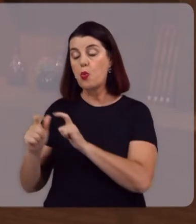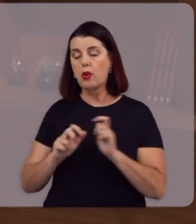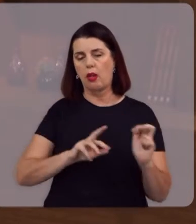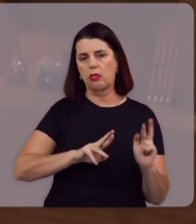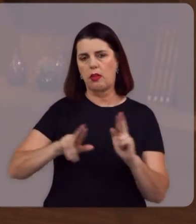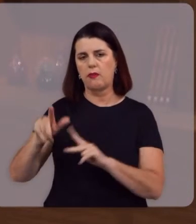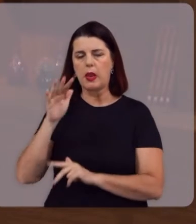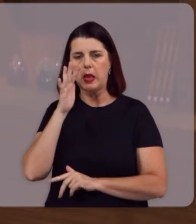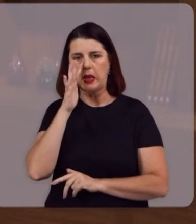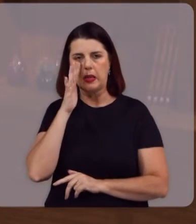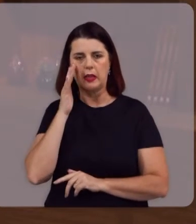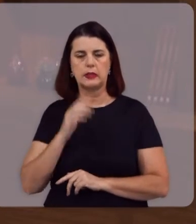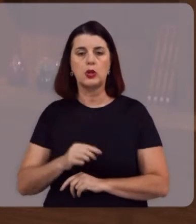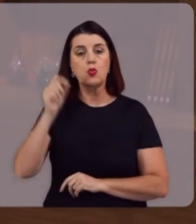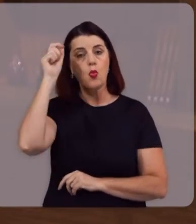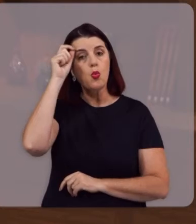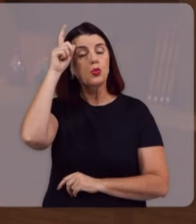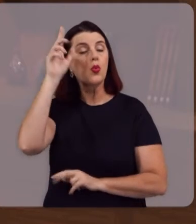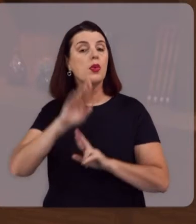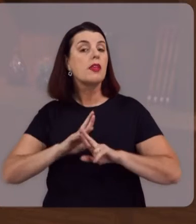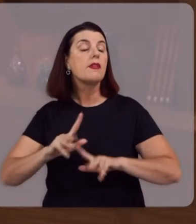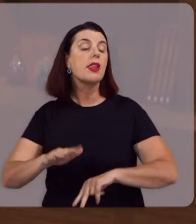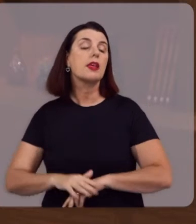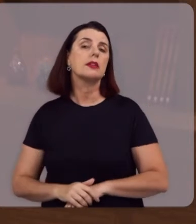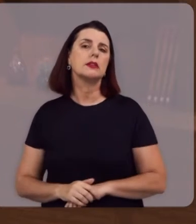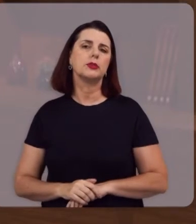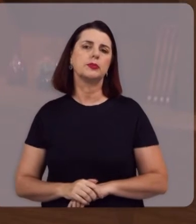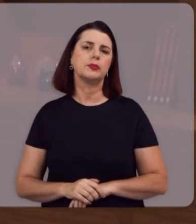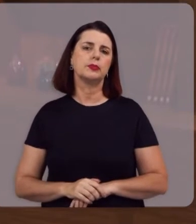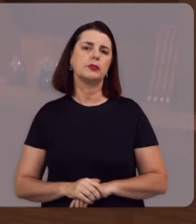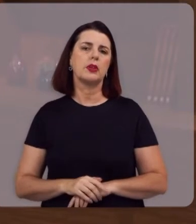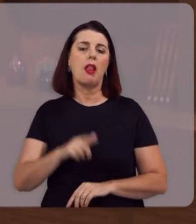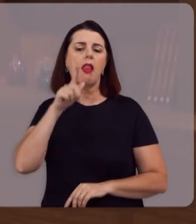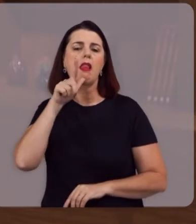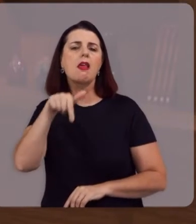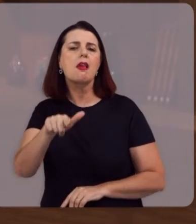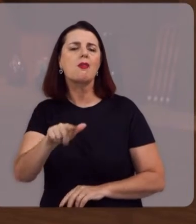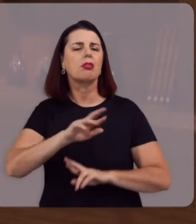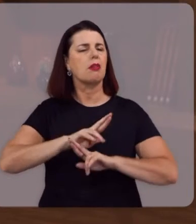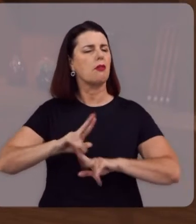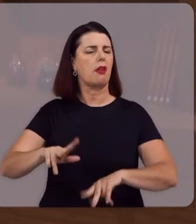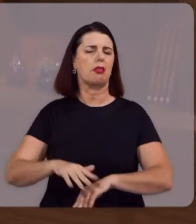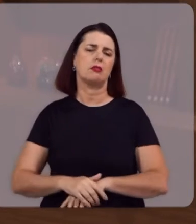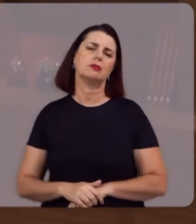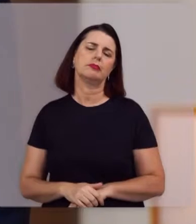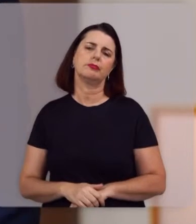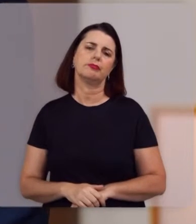diferentes De culturas diferentes Em línguas diferentes